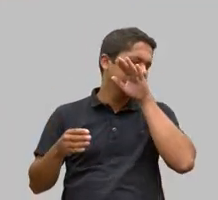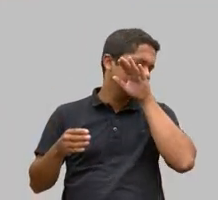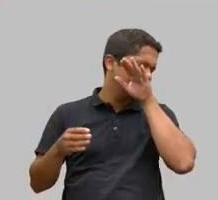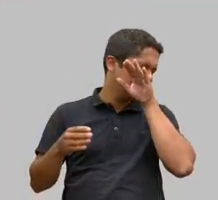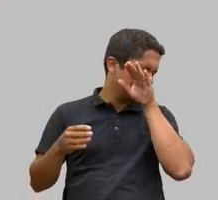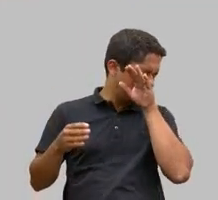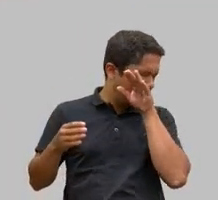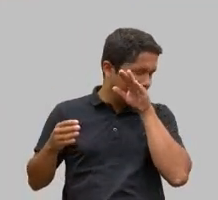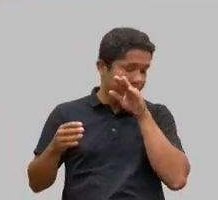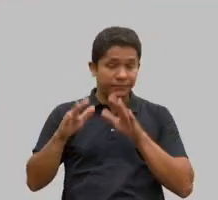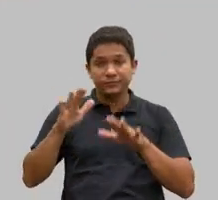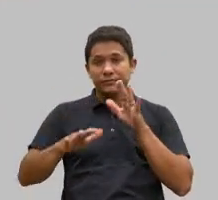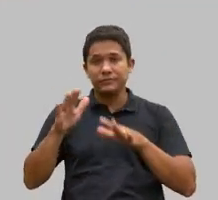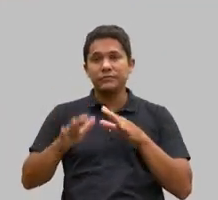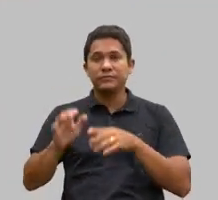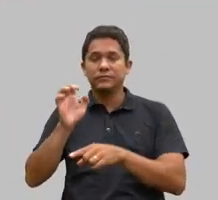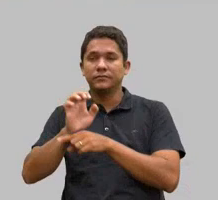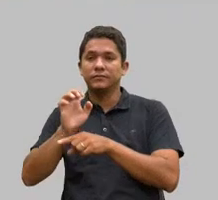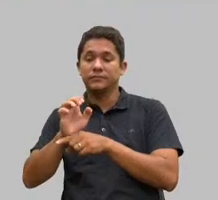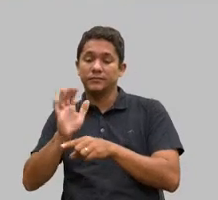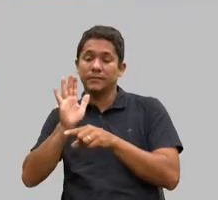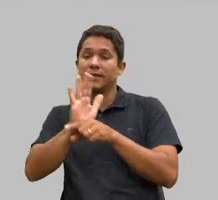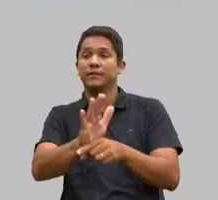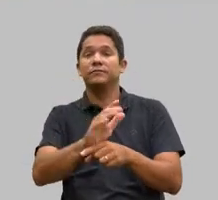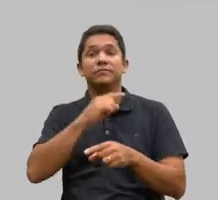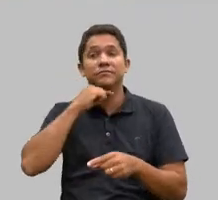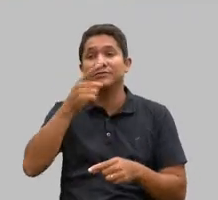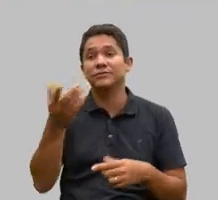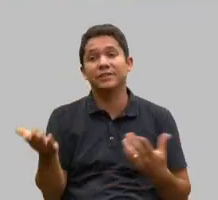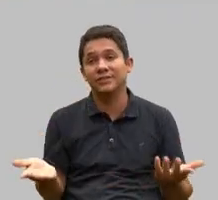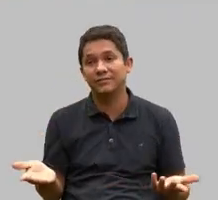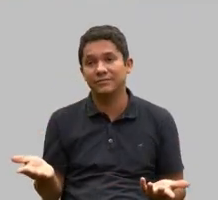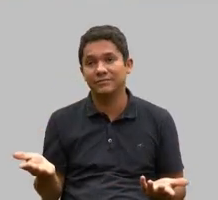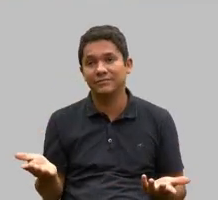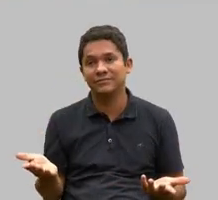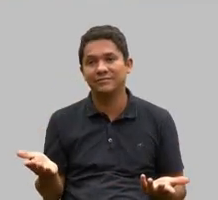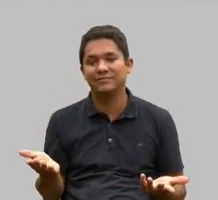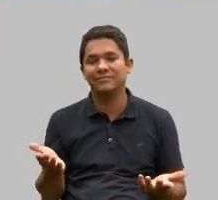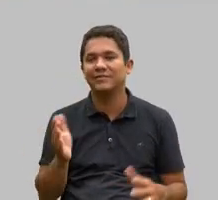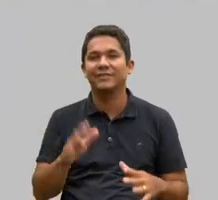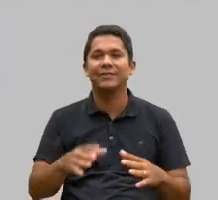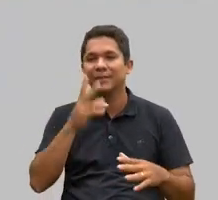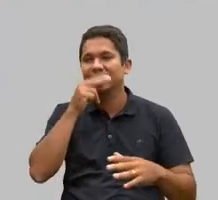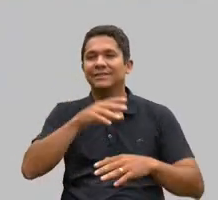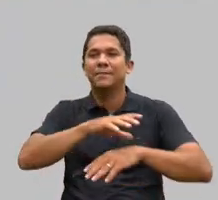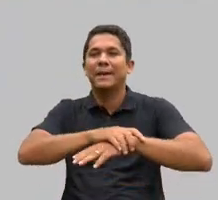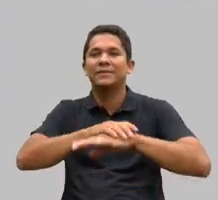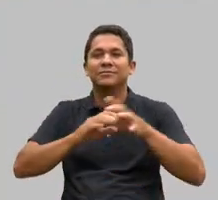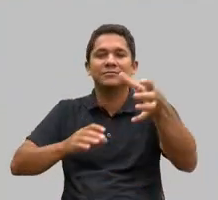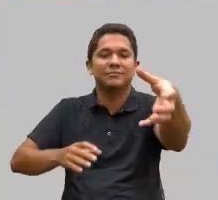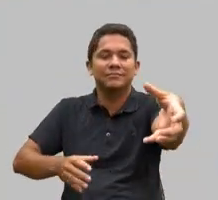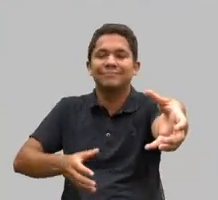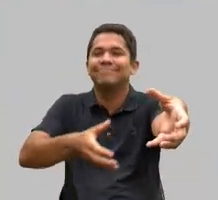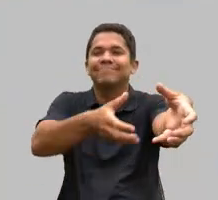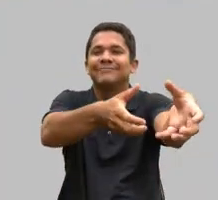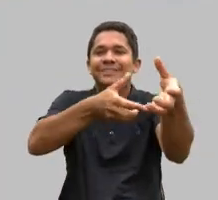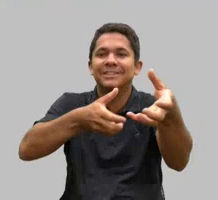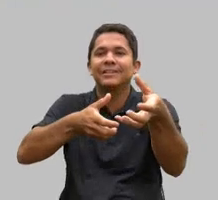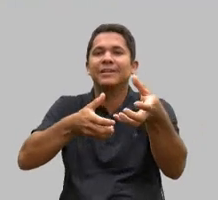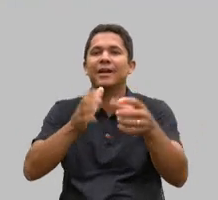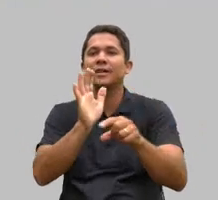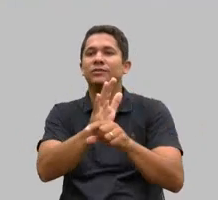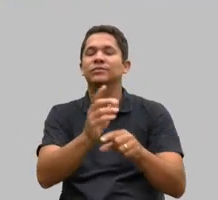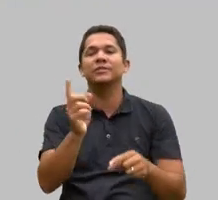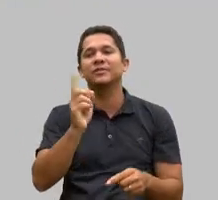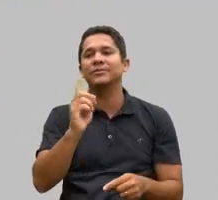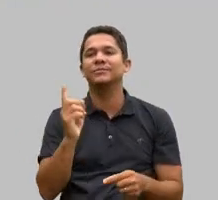o Estado não consegue chegar. O Estado não tem braços para chegar nas mais diversas vulnerabilidades. E a sociedade